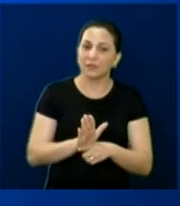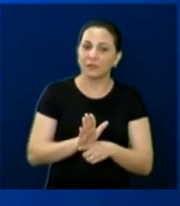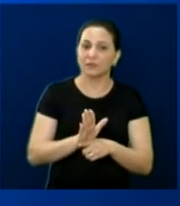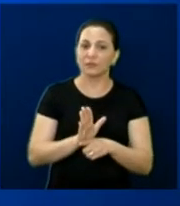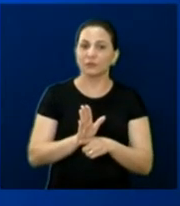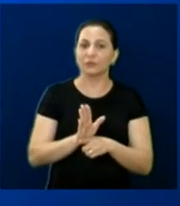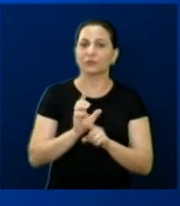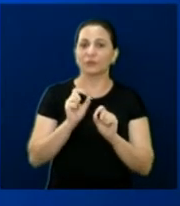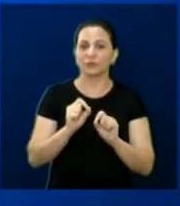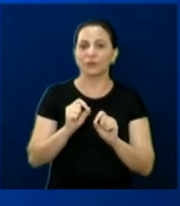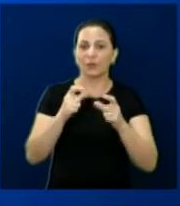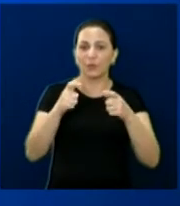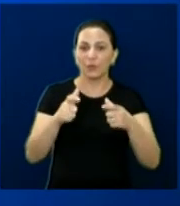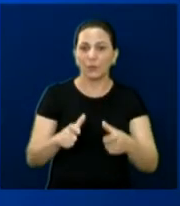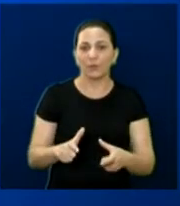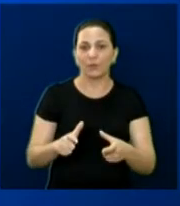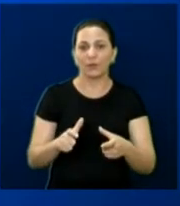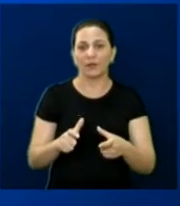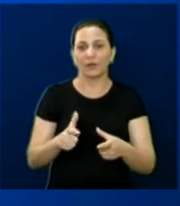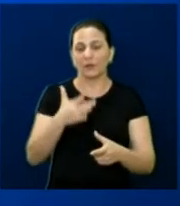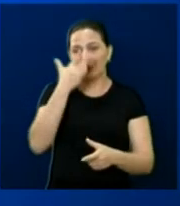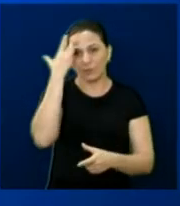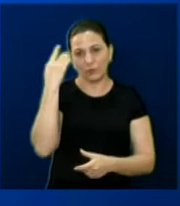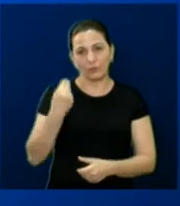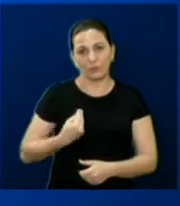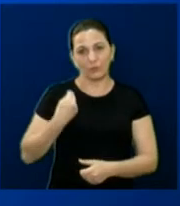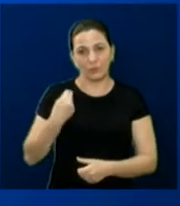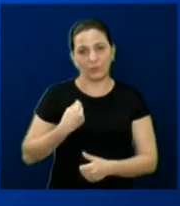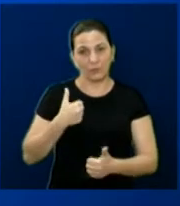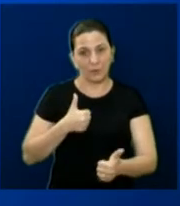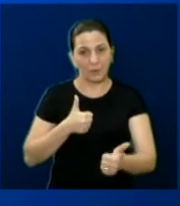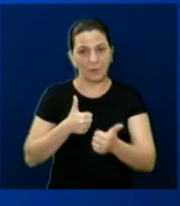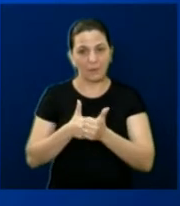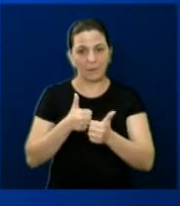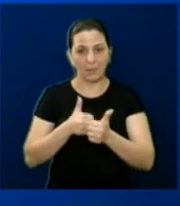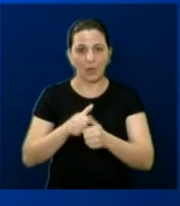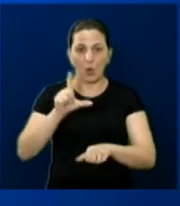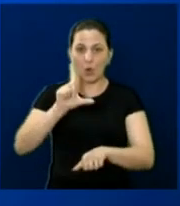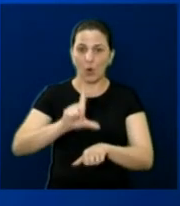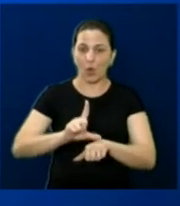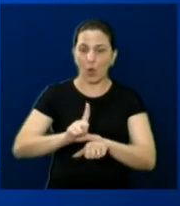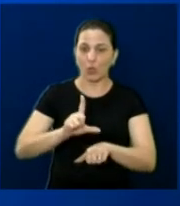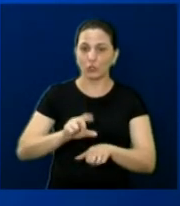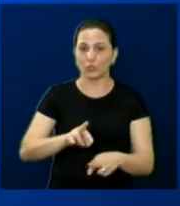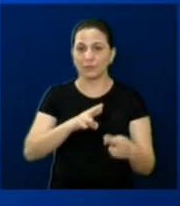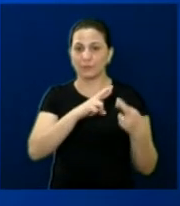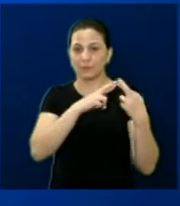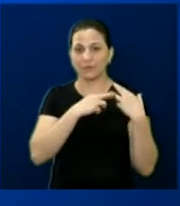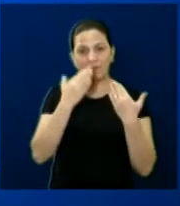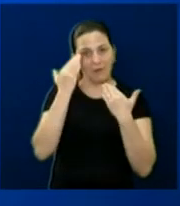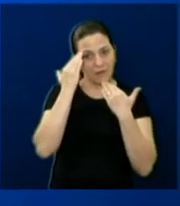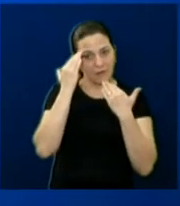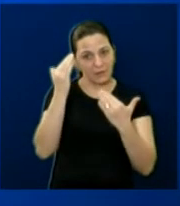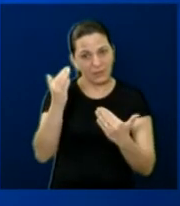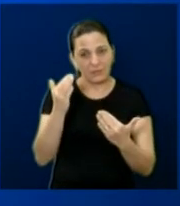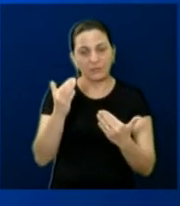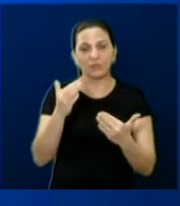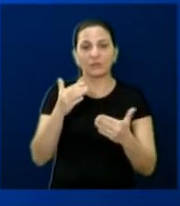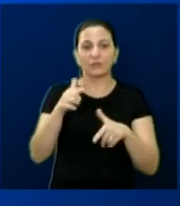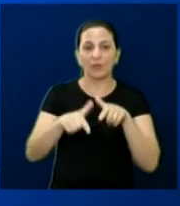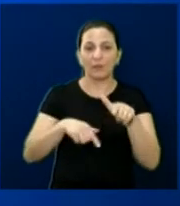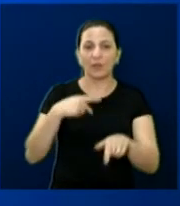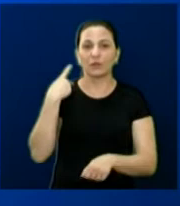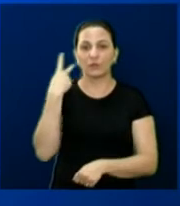nós estivemos no lugar, os moradores lá, os comerciantes agradeceram, o empenho dessa casa,